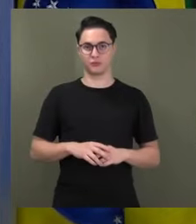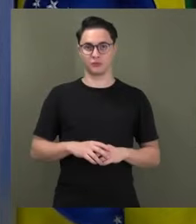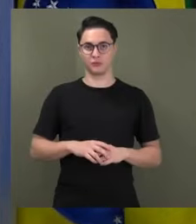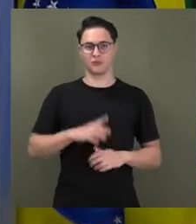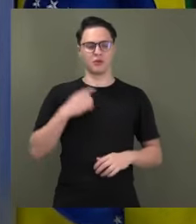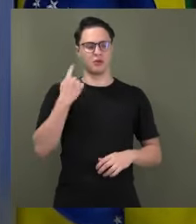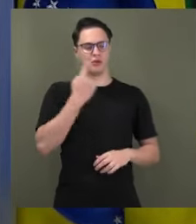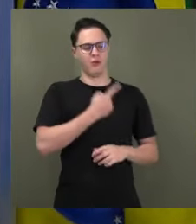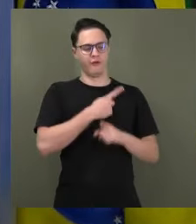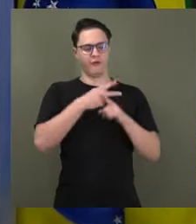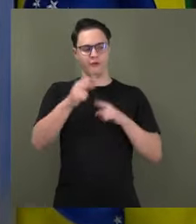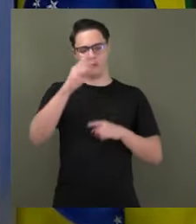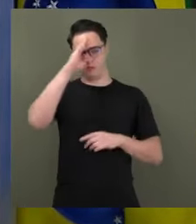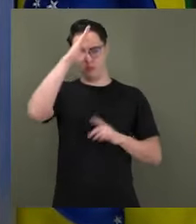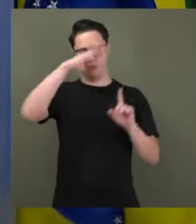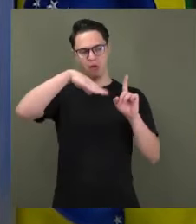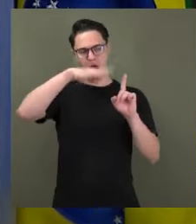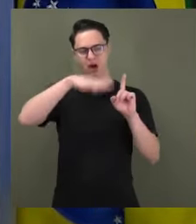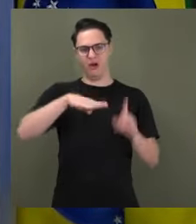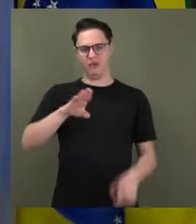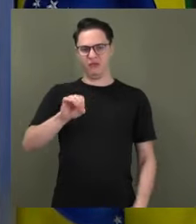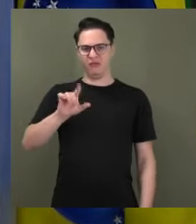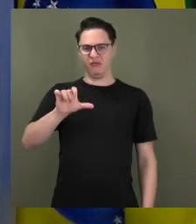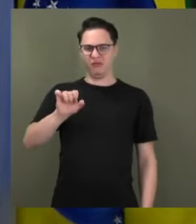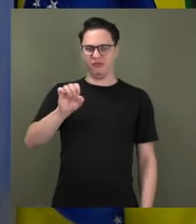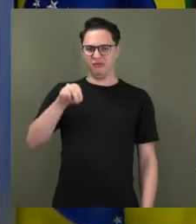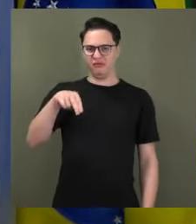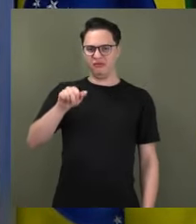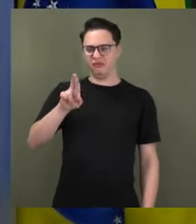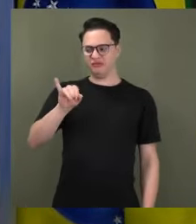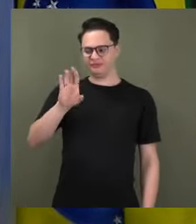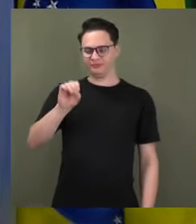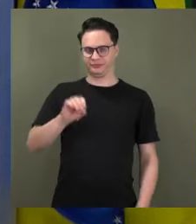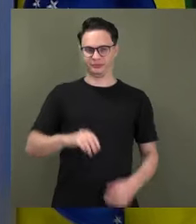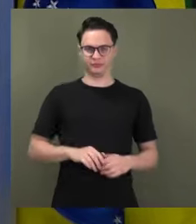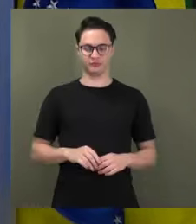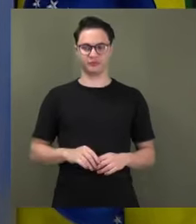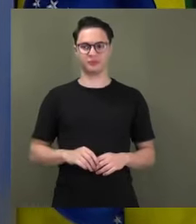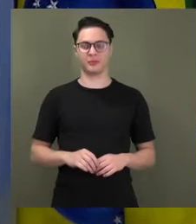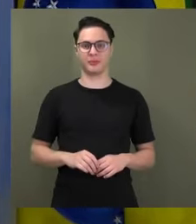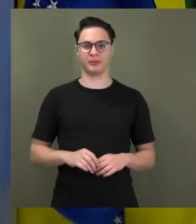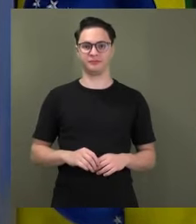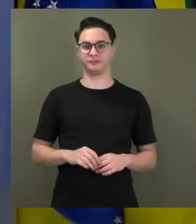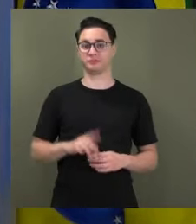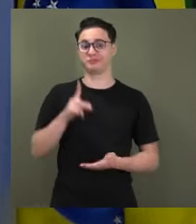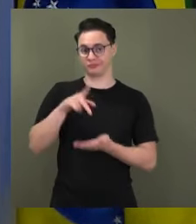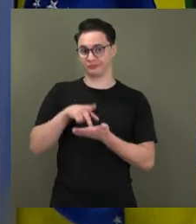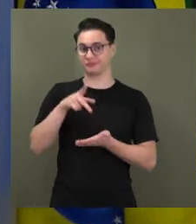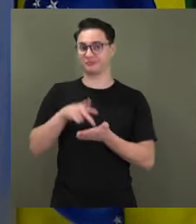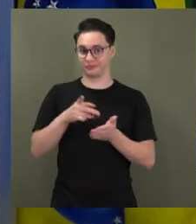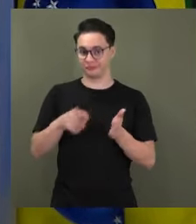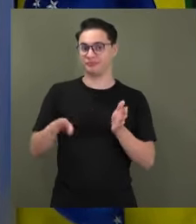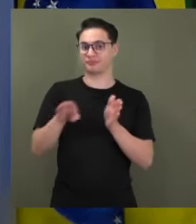derrotamos o bolsonarismo. Olha só, a verdade bate forte